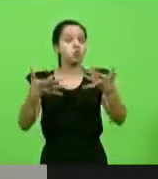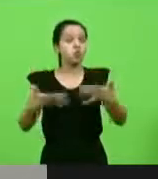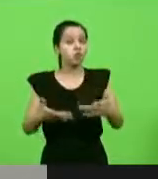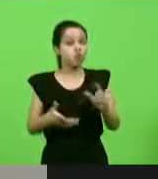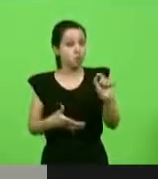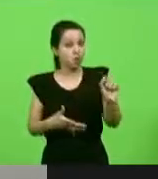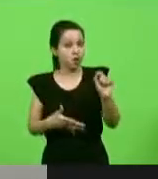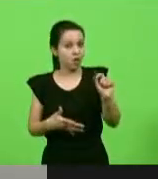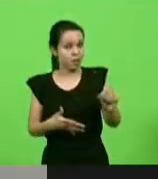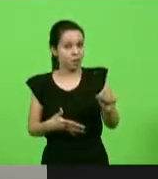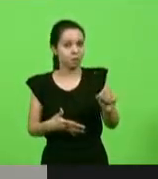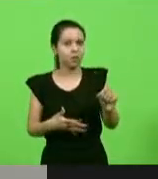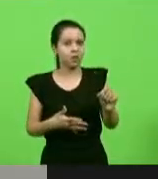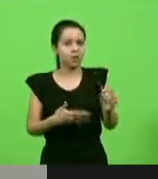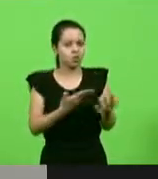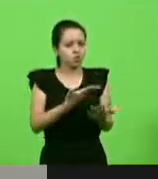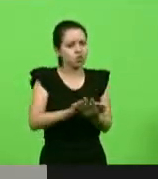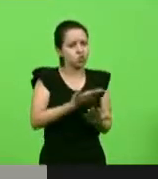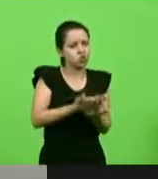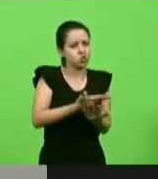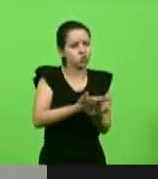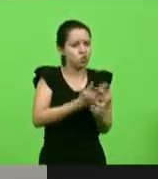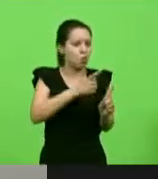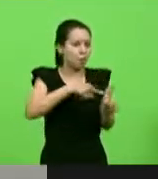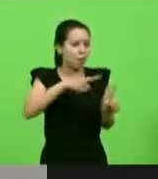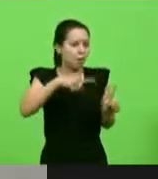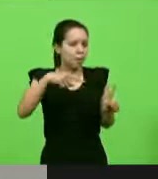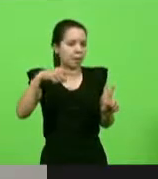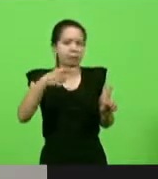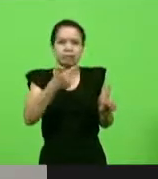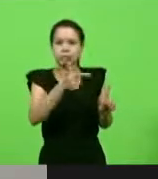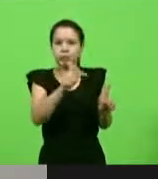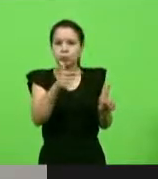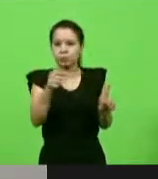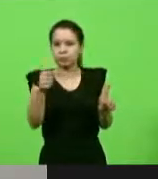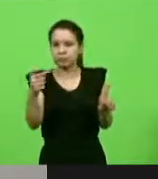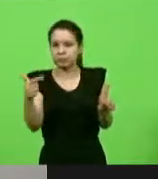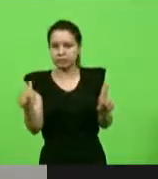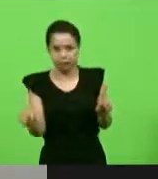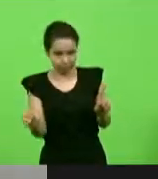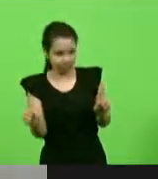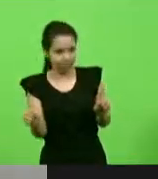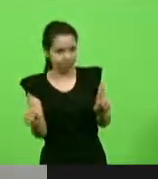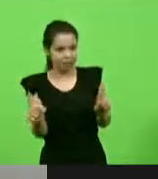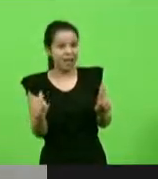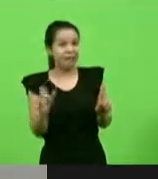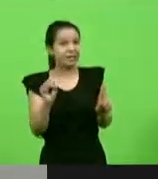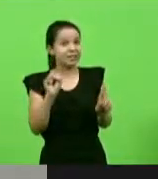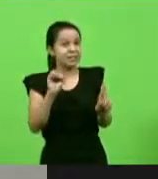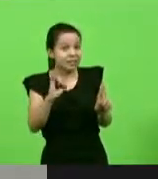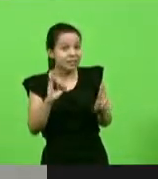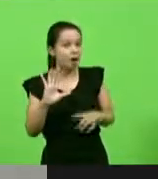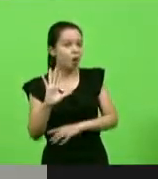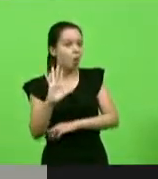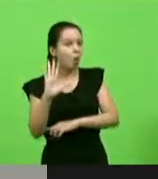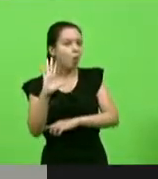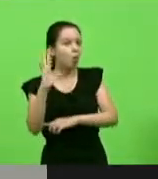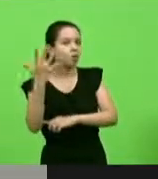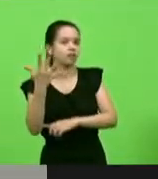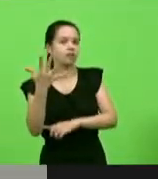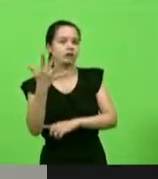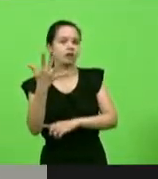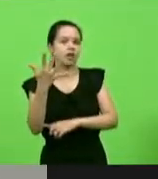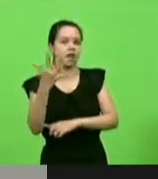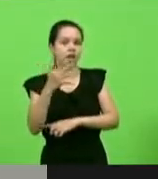simulações em caso de acidentes durante a exploração do petróleo